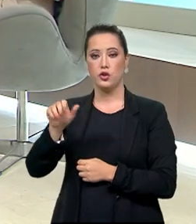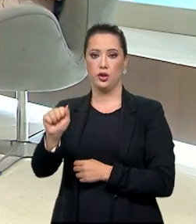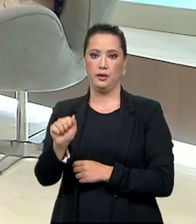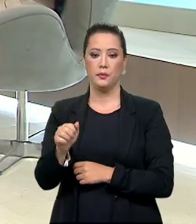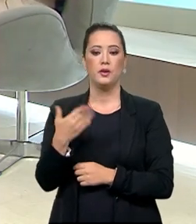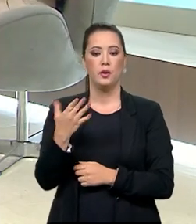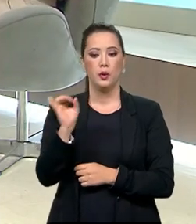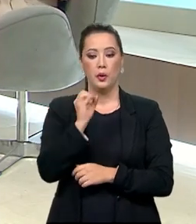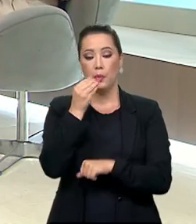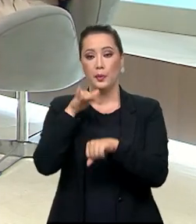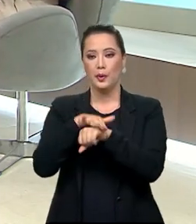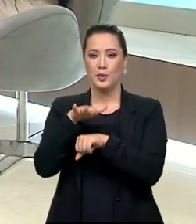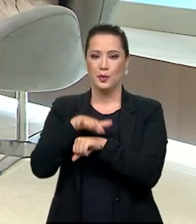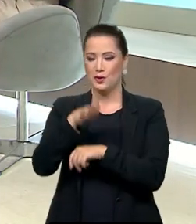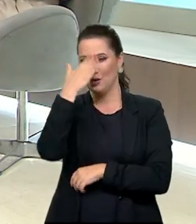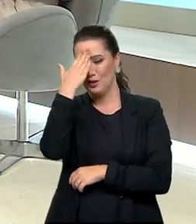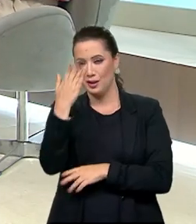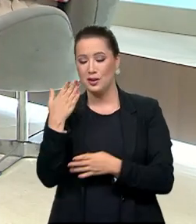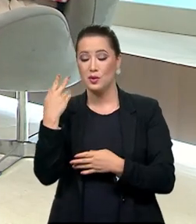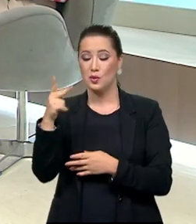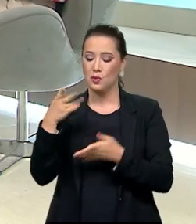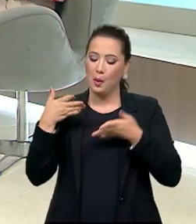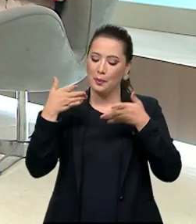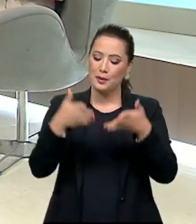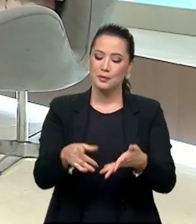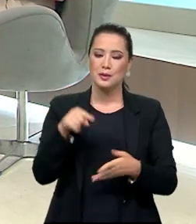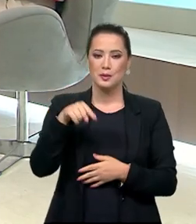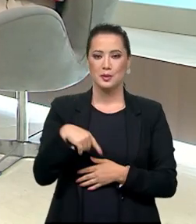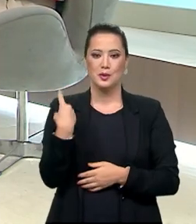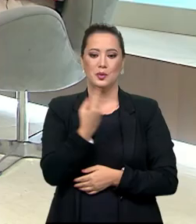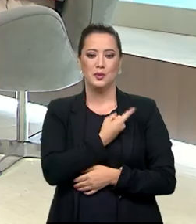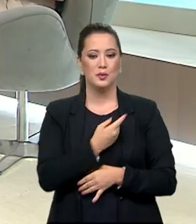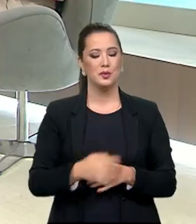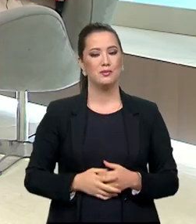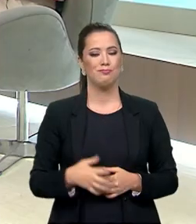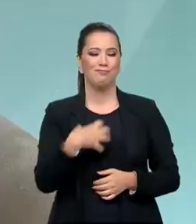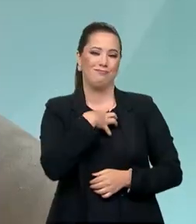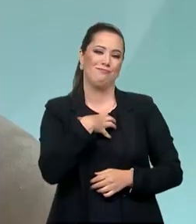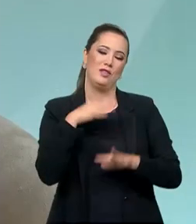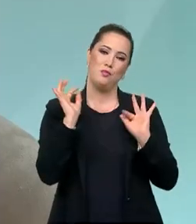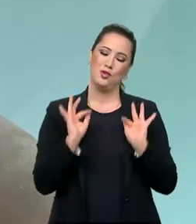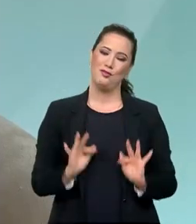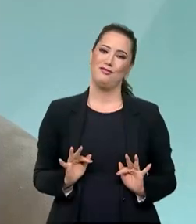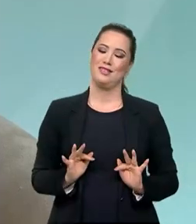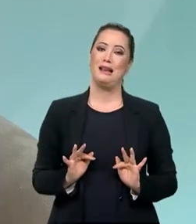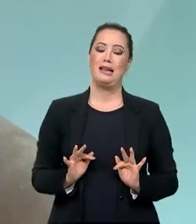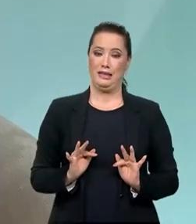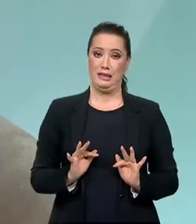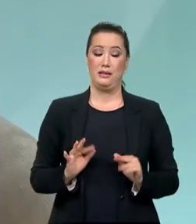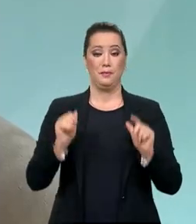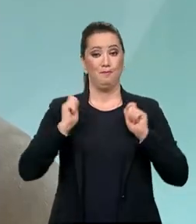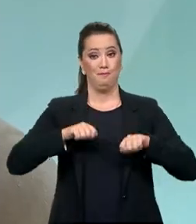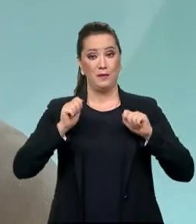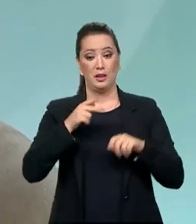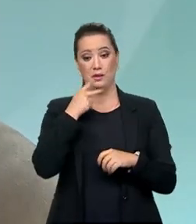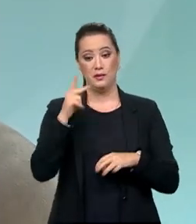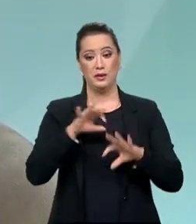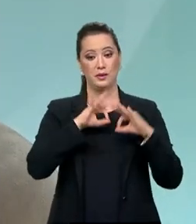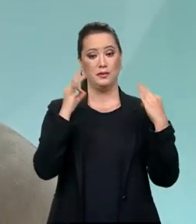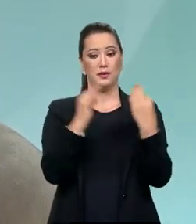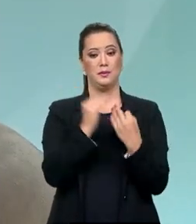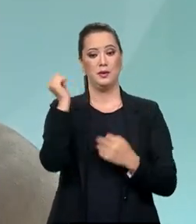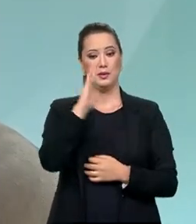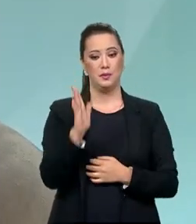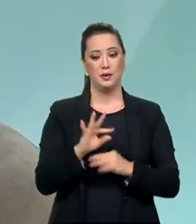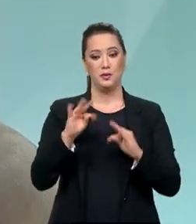secretária. Muito obrigado pela participação aqui no Brasil em Pauta conosco. Muito contente, muito contente de poder falar com as famílias brasileiras